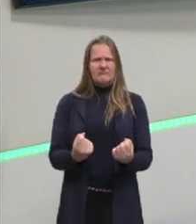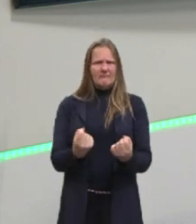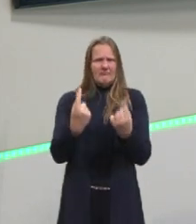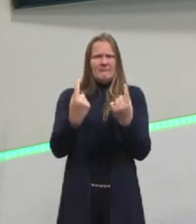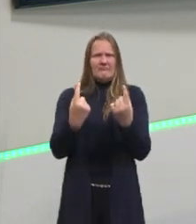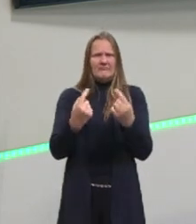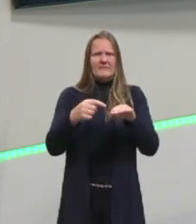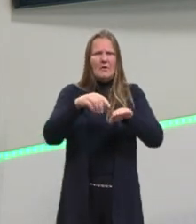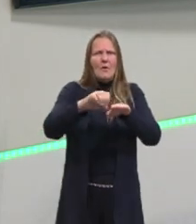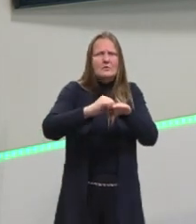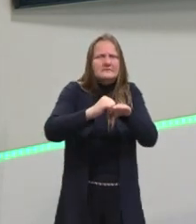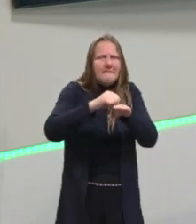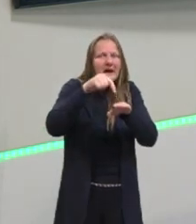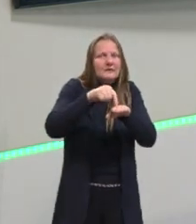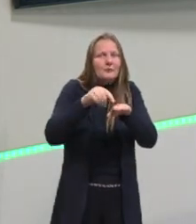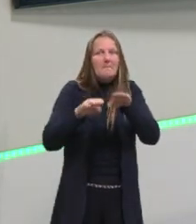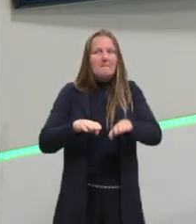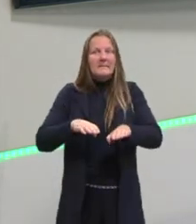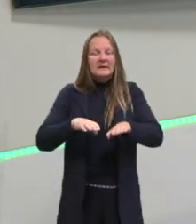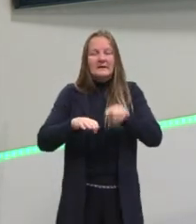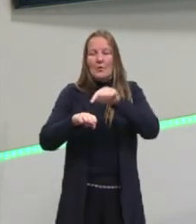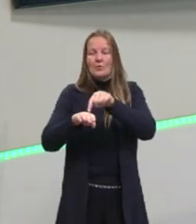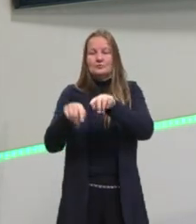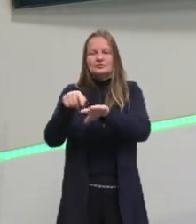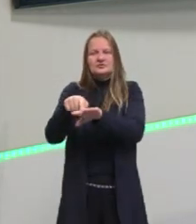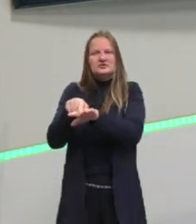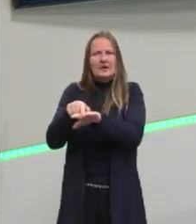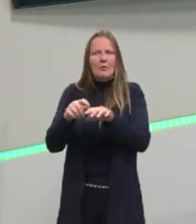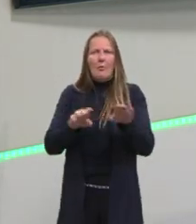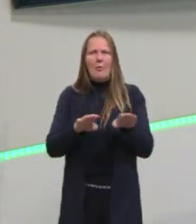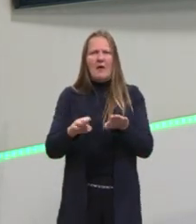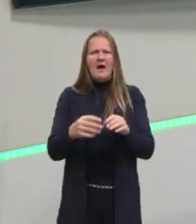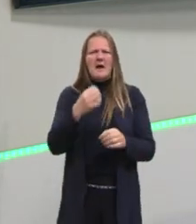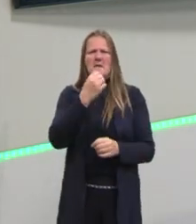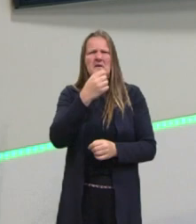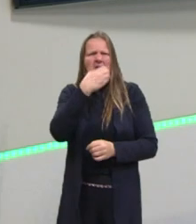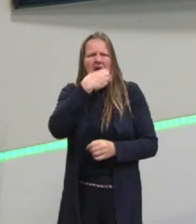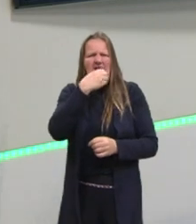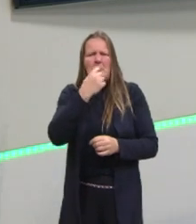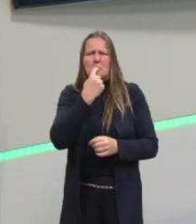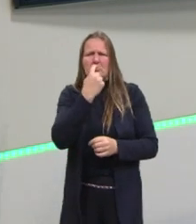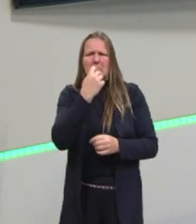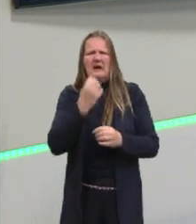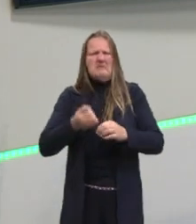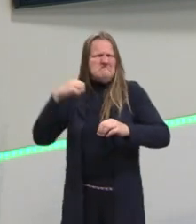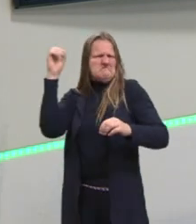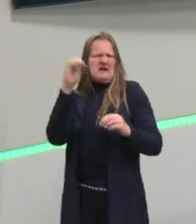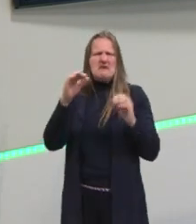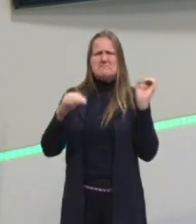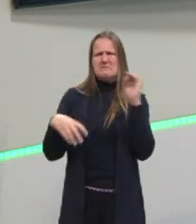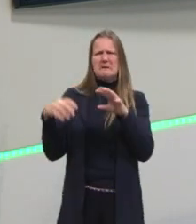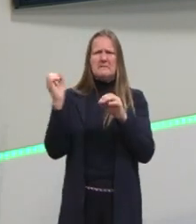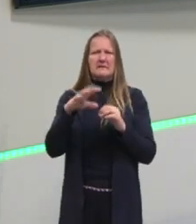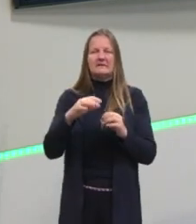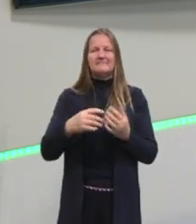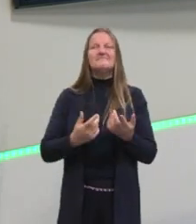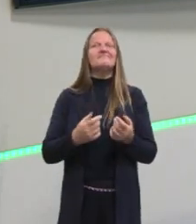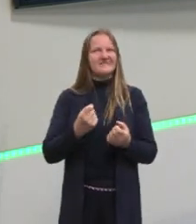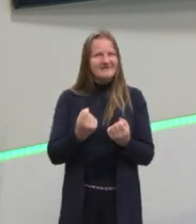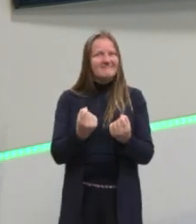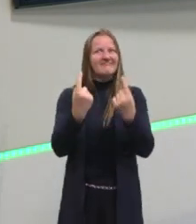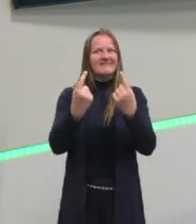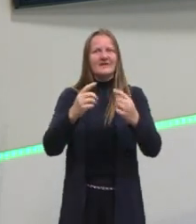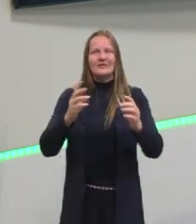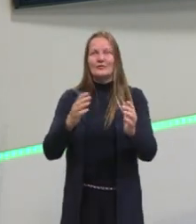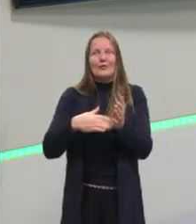foi motivo de vaia, de jogar tomates, de questionar a presença deste artista e